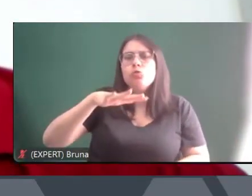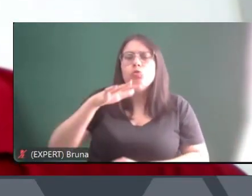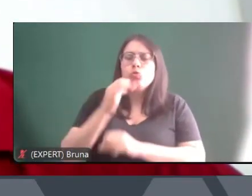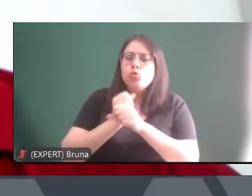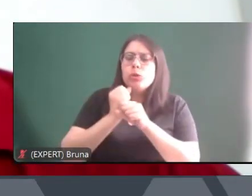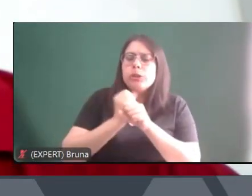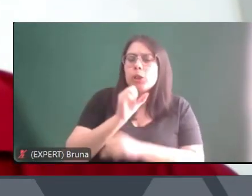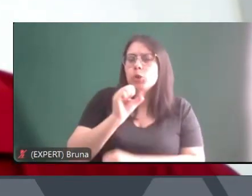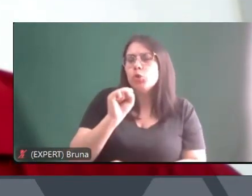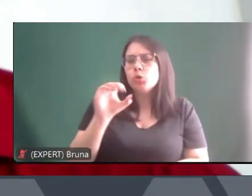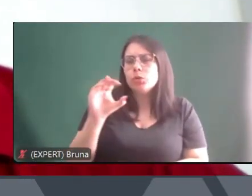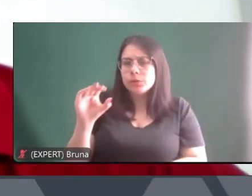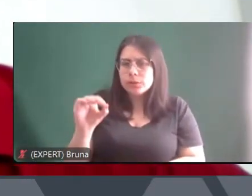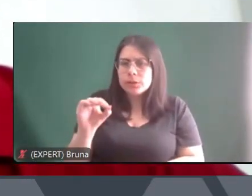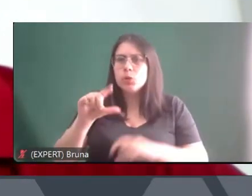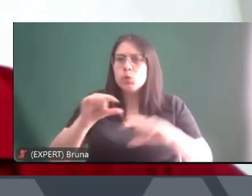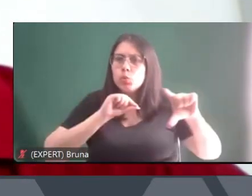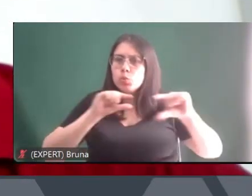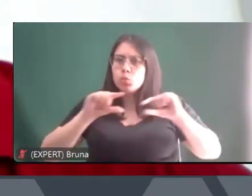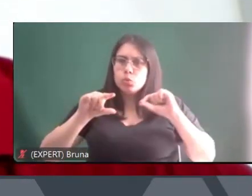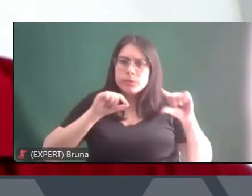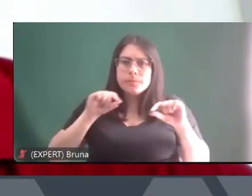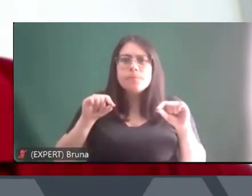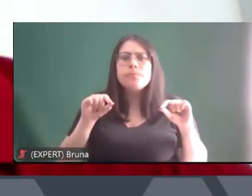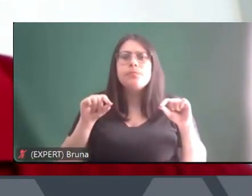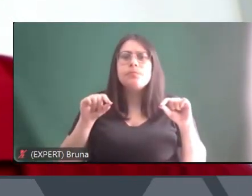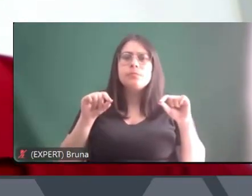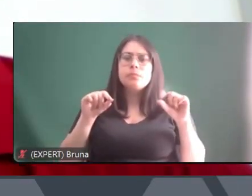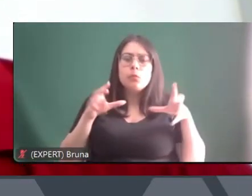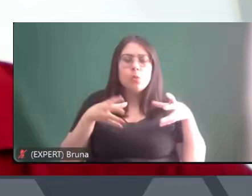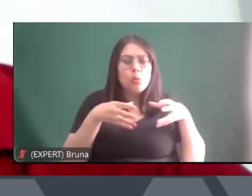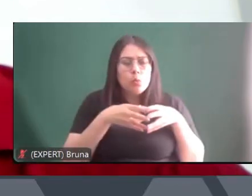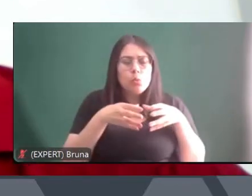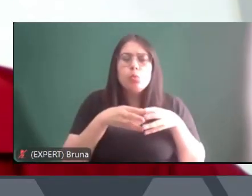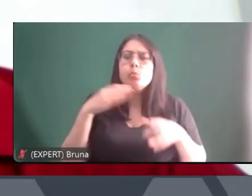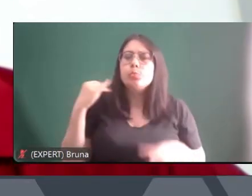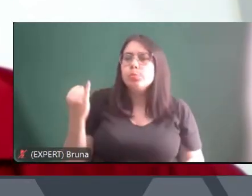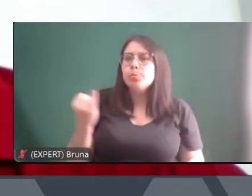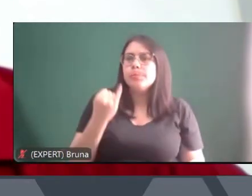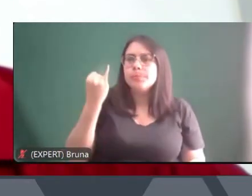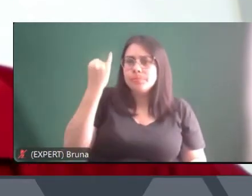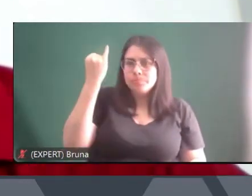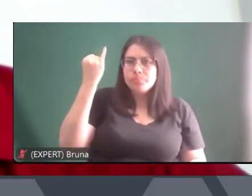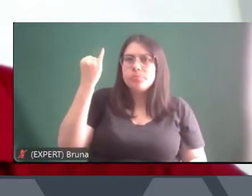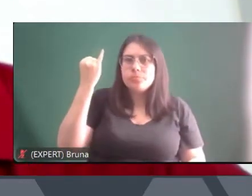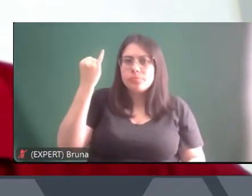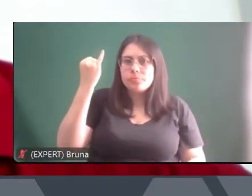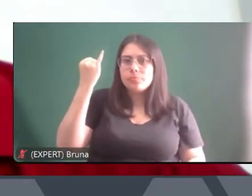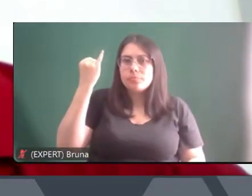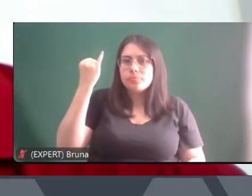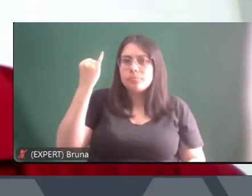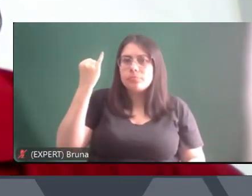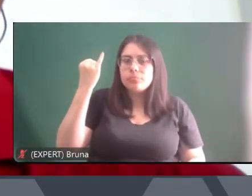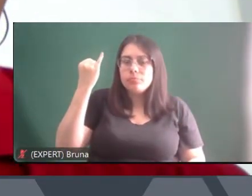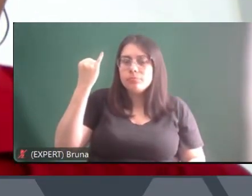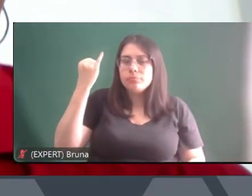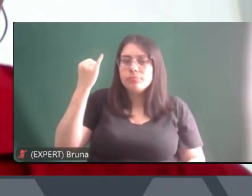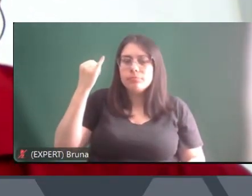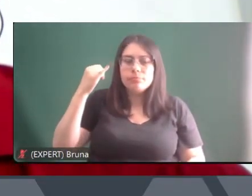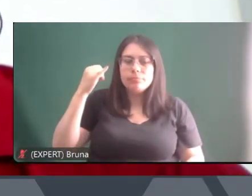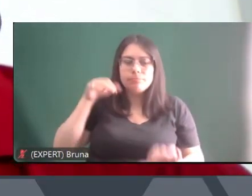elegeram uma bancada importante na Constituinte, que formaram uma Constituição garantidora de direitos